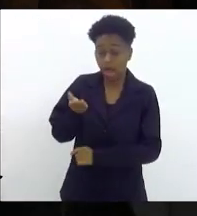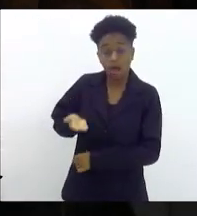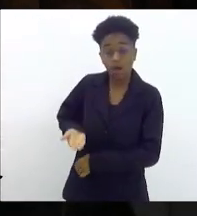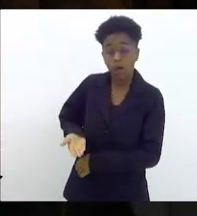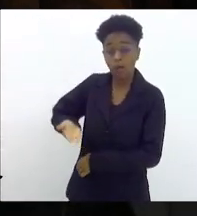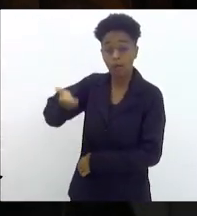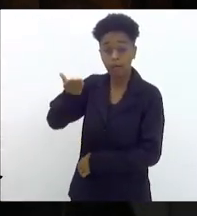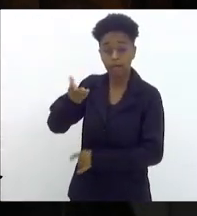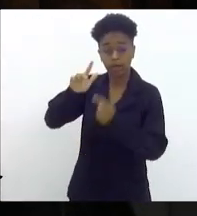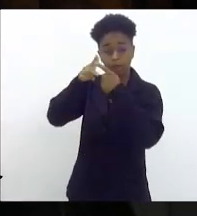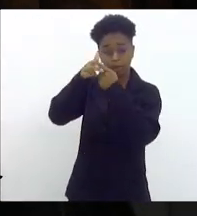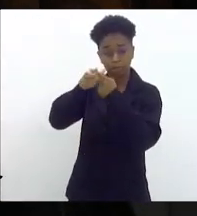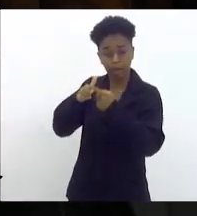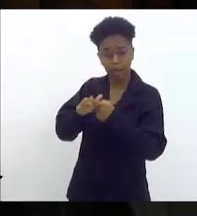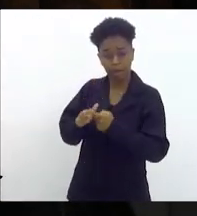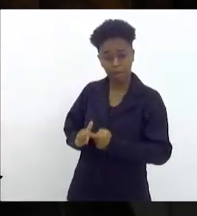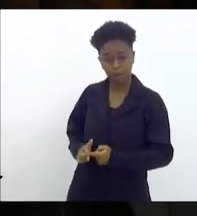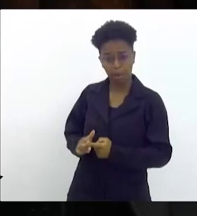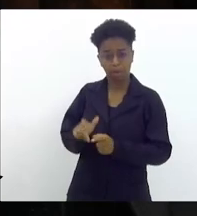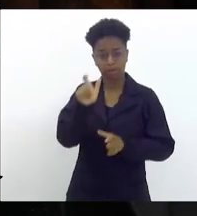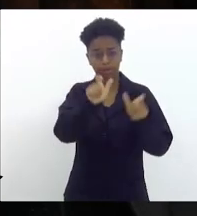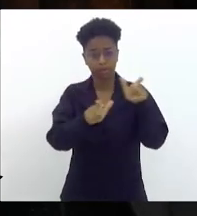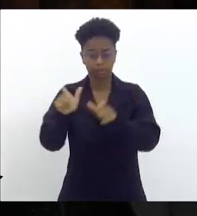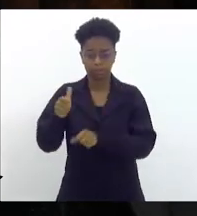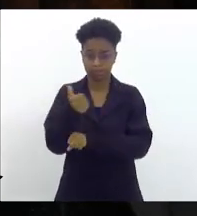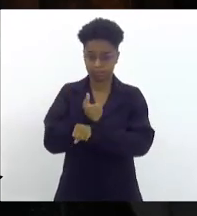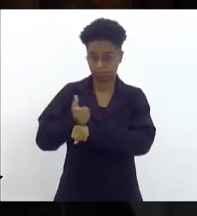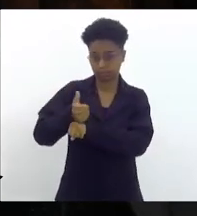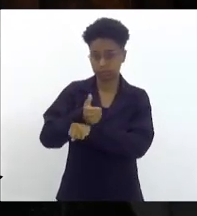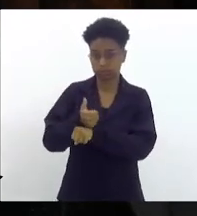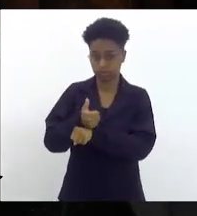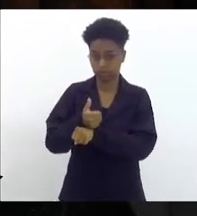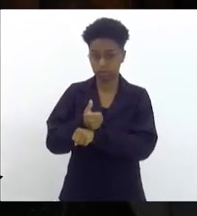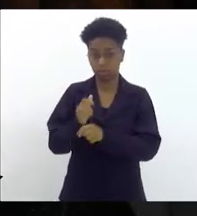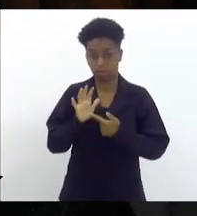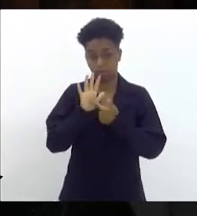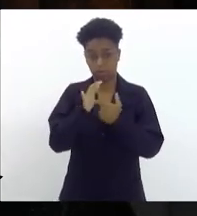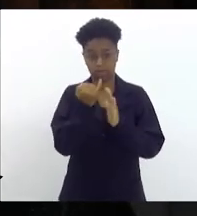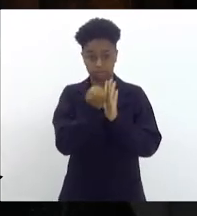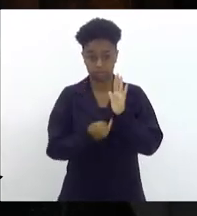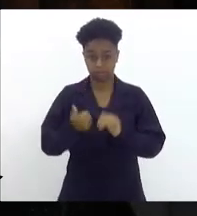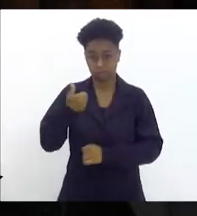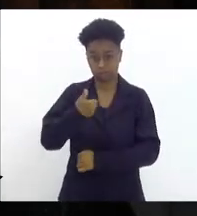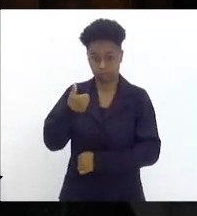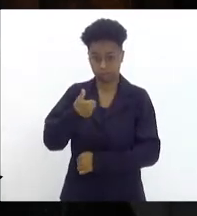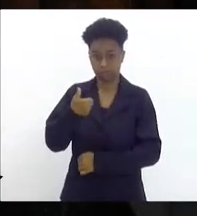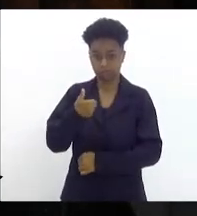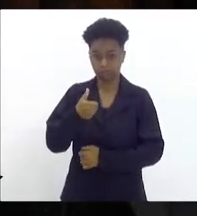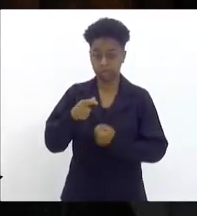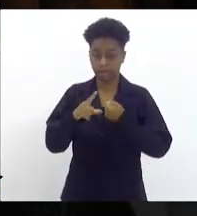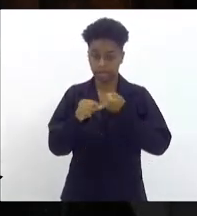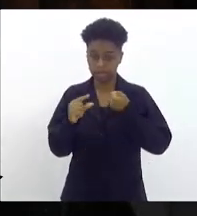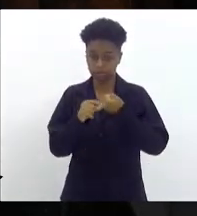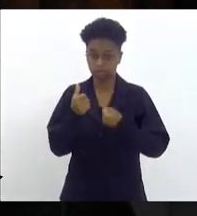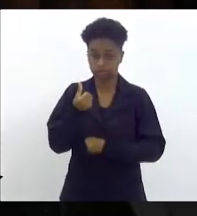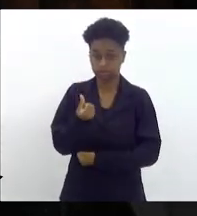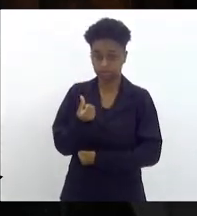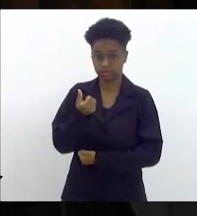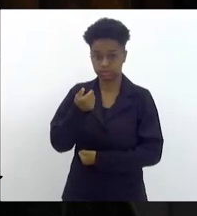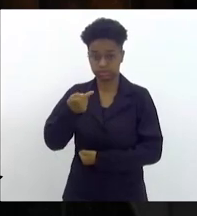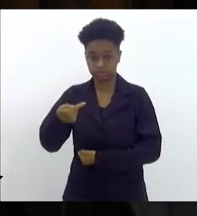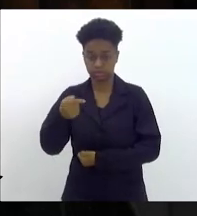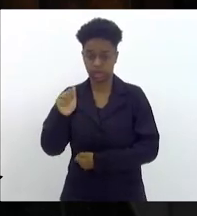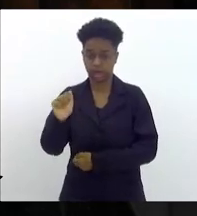e reajuste de pessoal. Está no inciso primeiro do artigo 67-A.